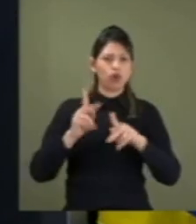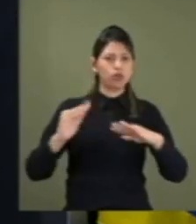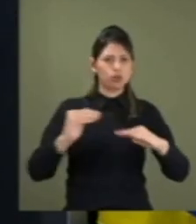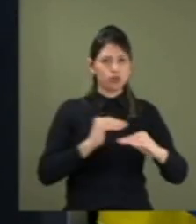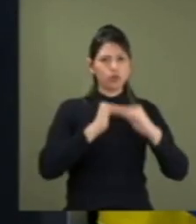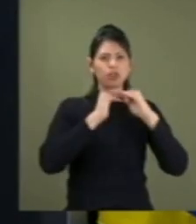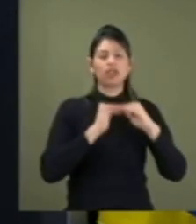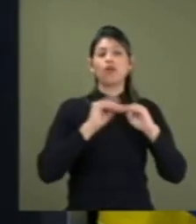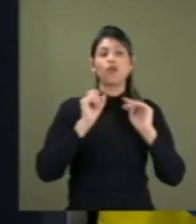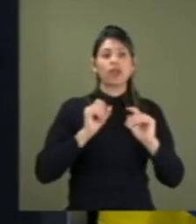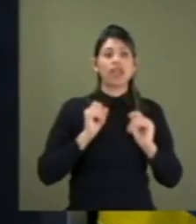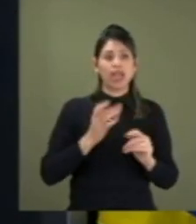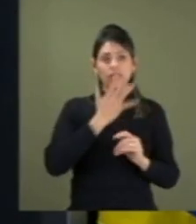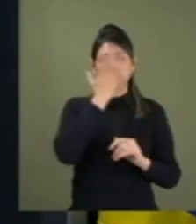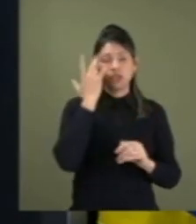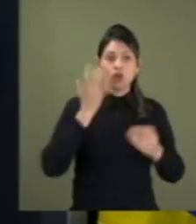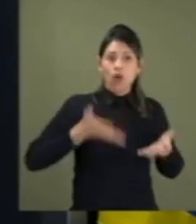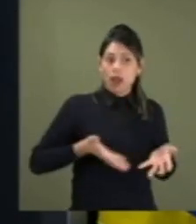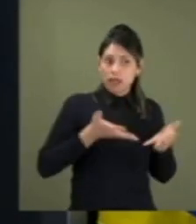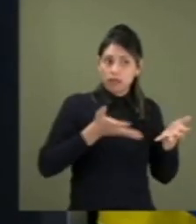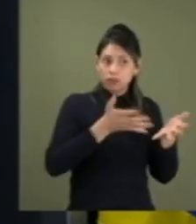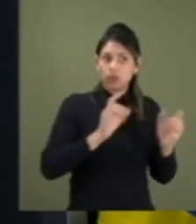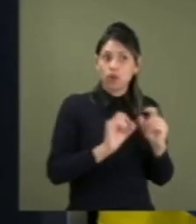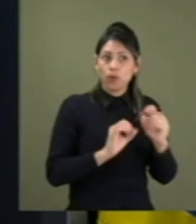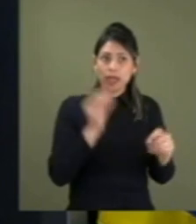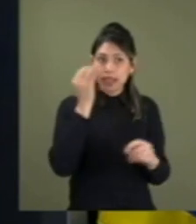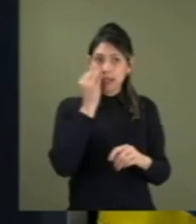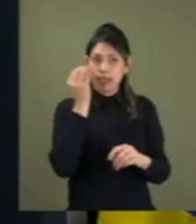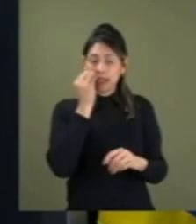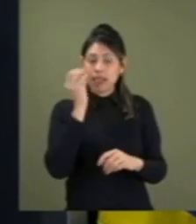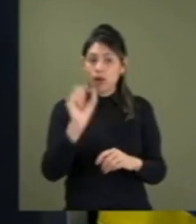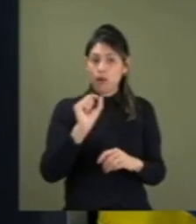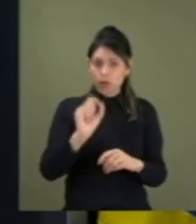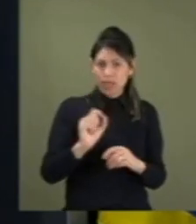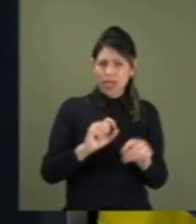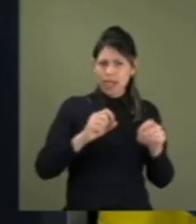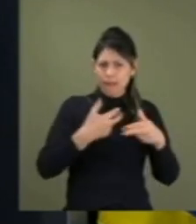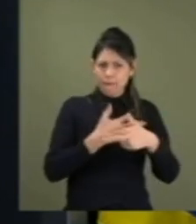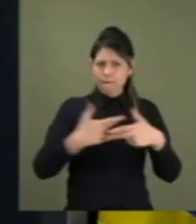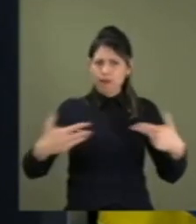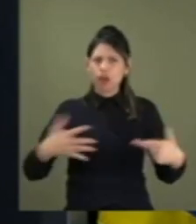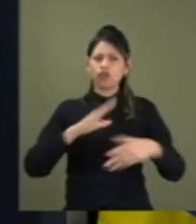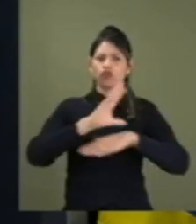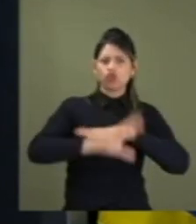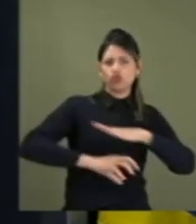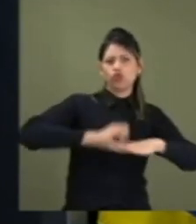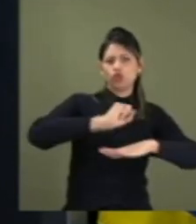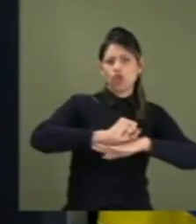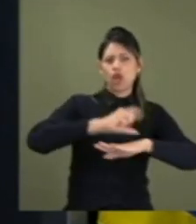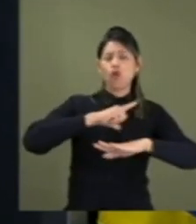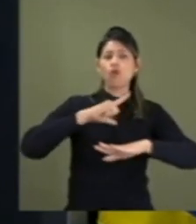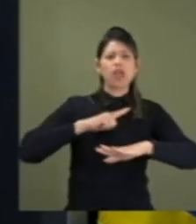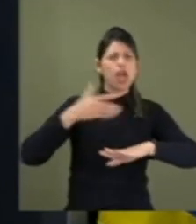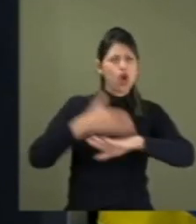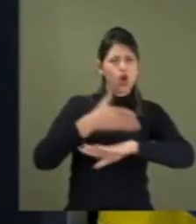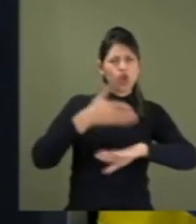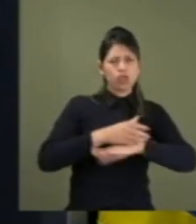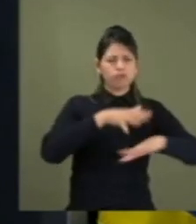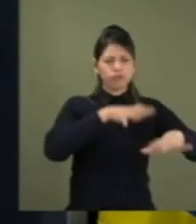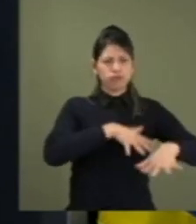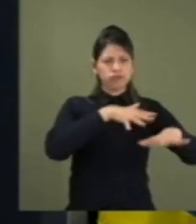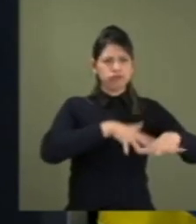incentivadores da Operação Lava Jato, vários movimentos presentes. E a gente